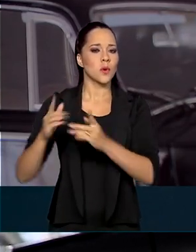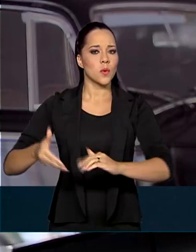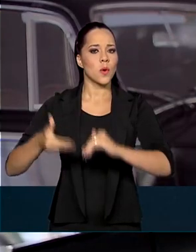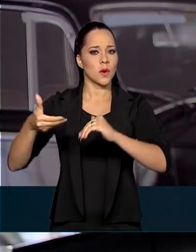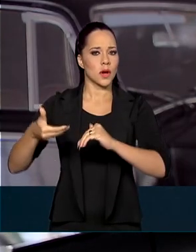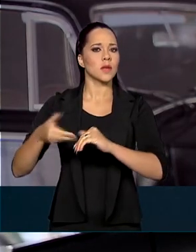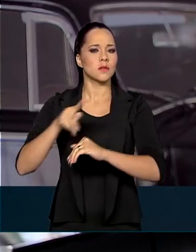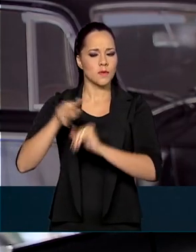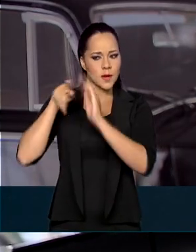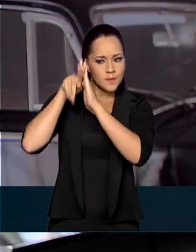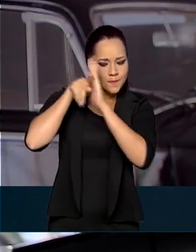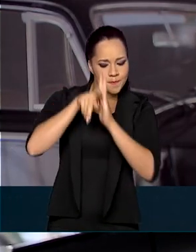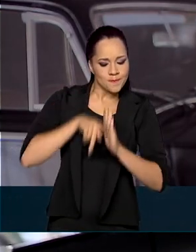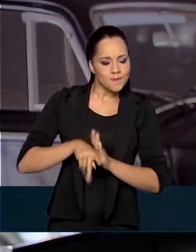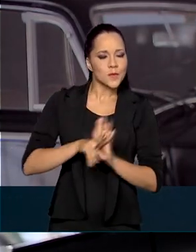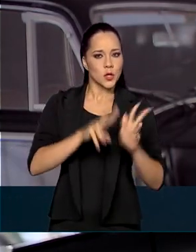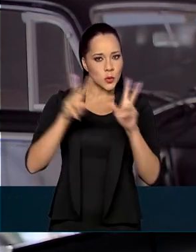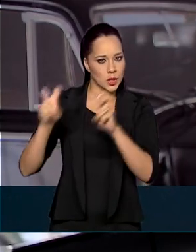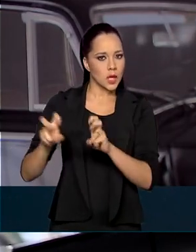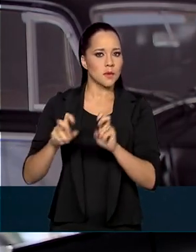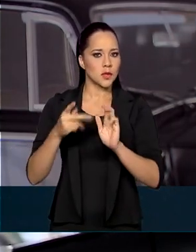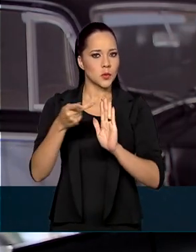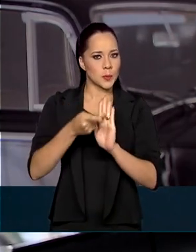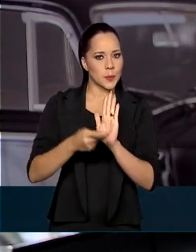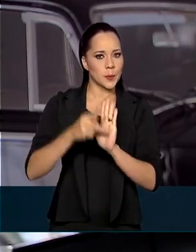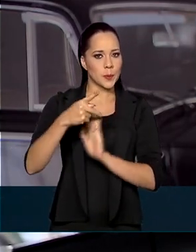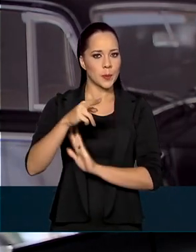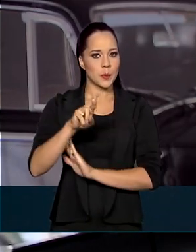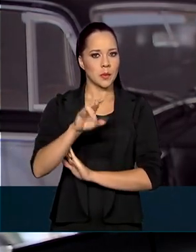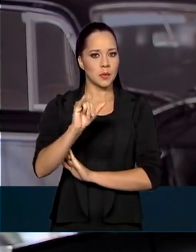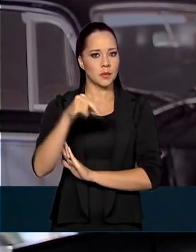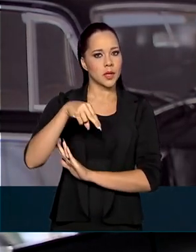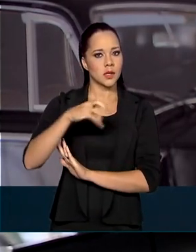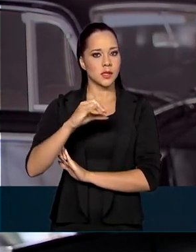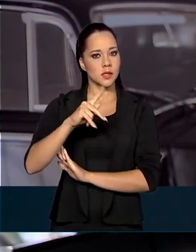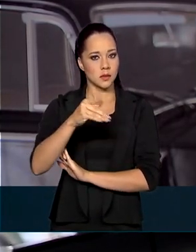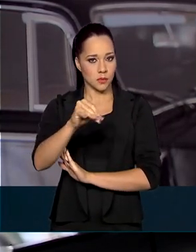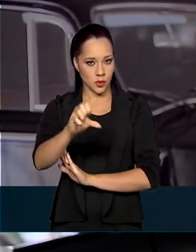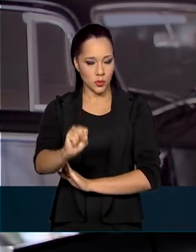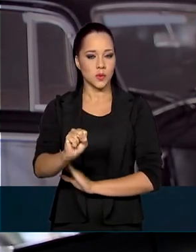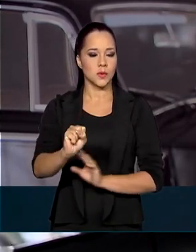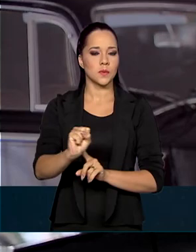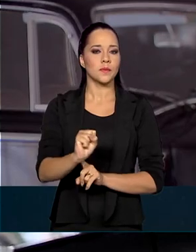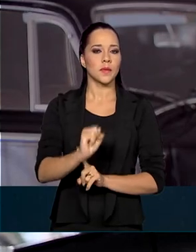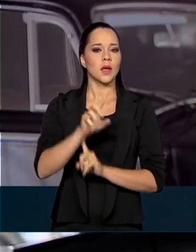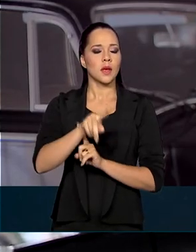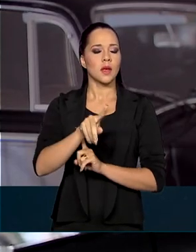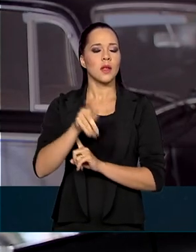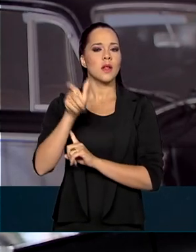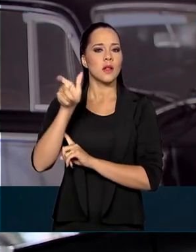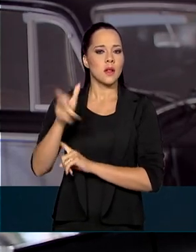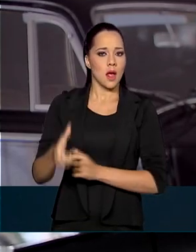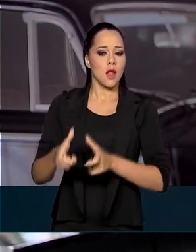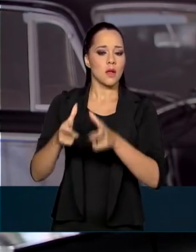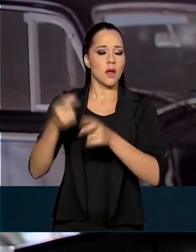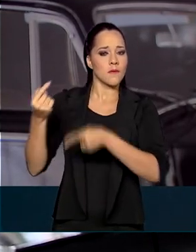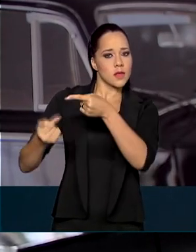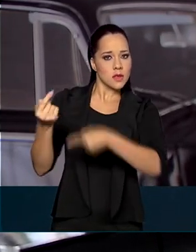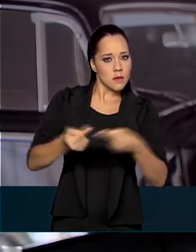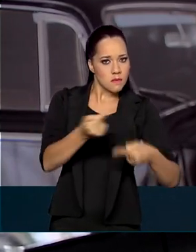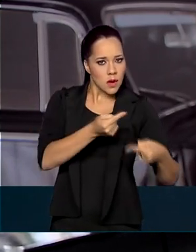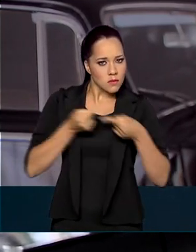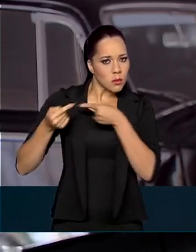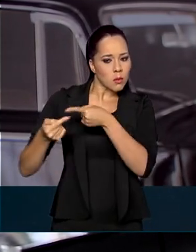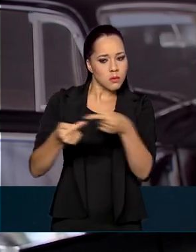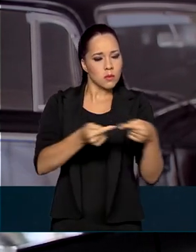deve se debruçar em relação a esse tema. E é lá a arena onde serão debatidos todos